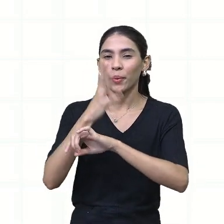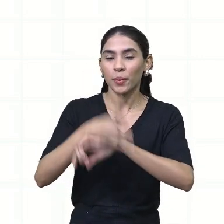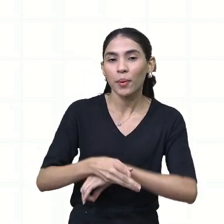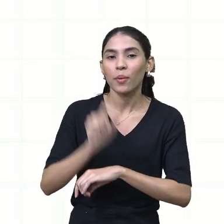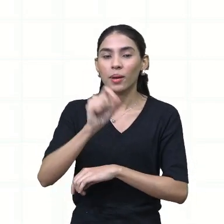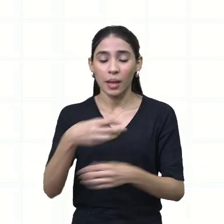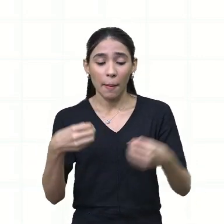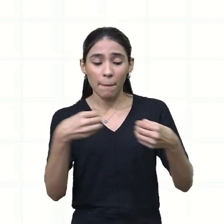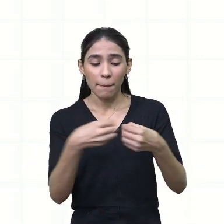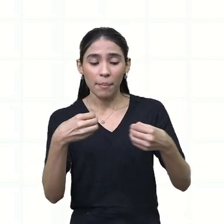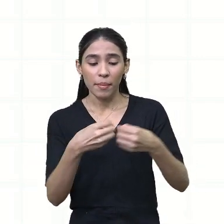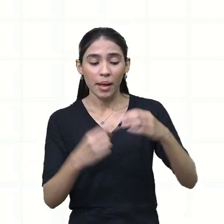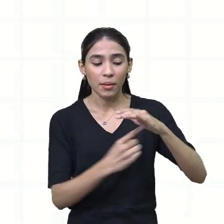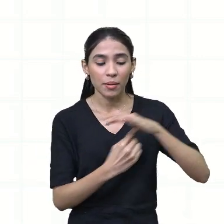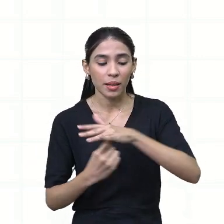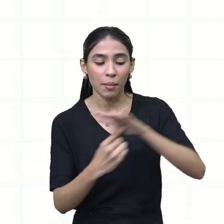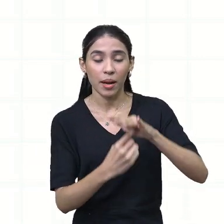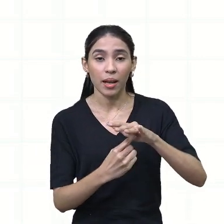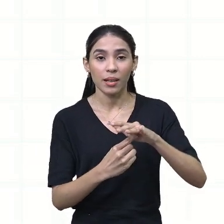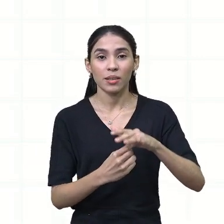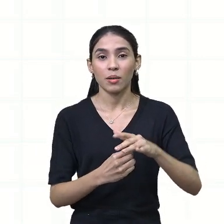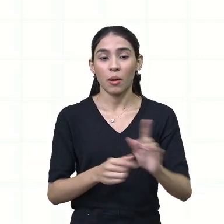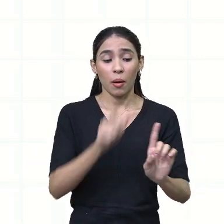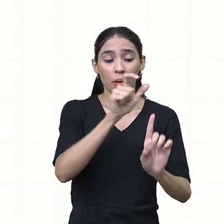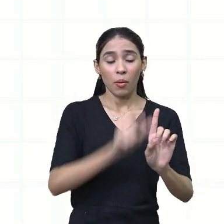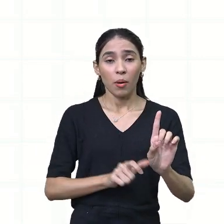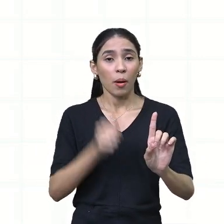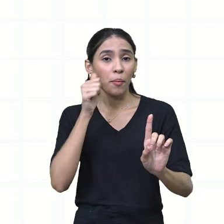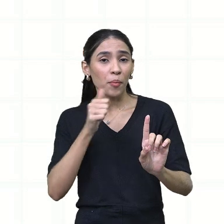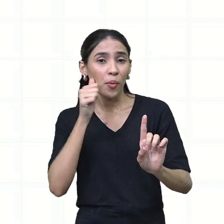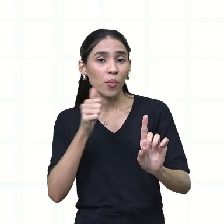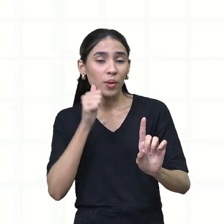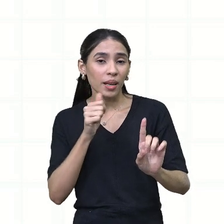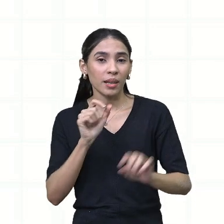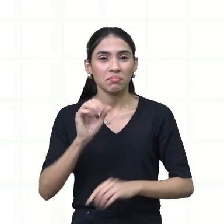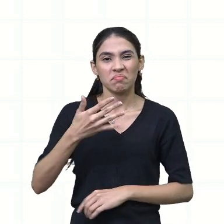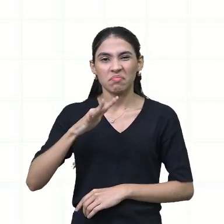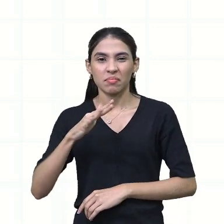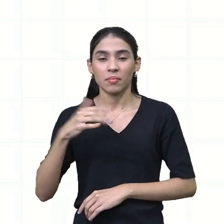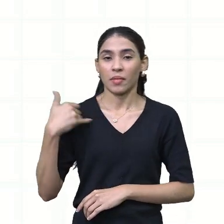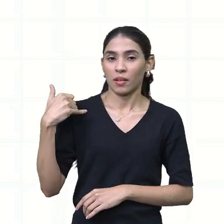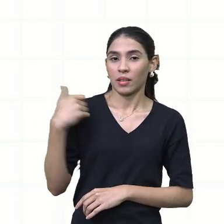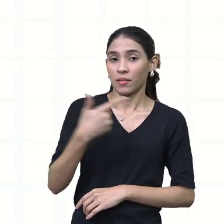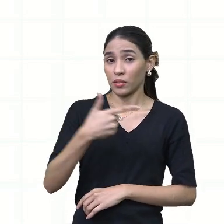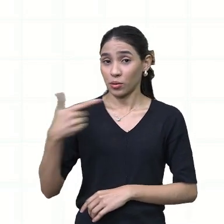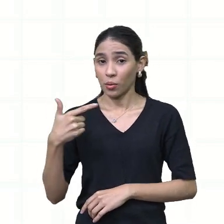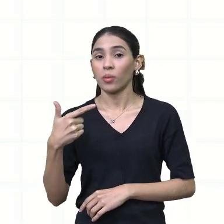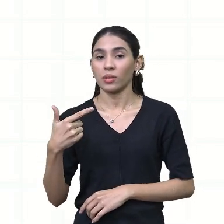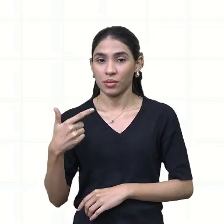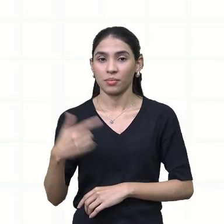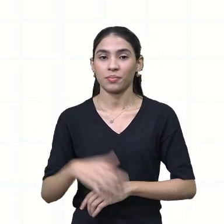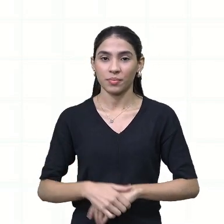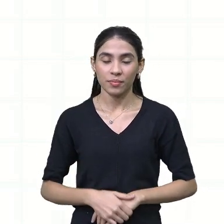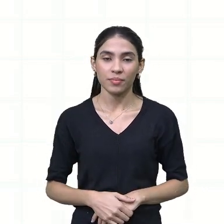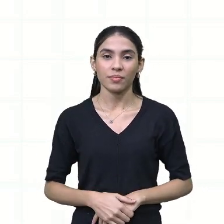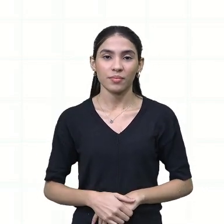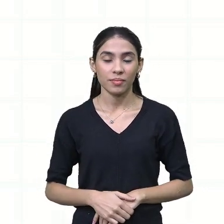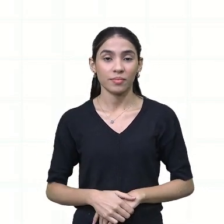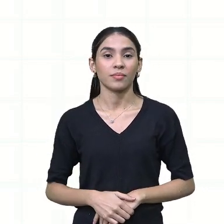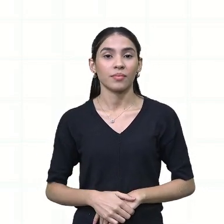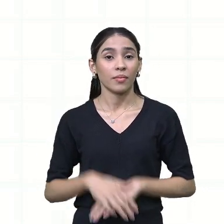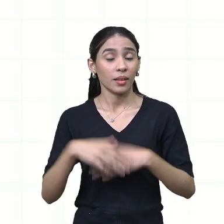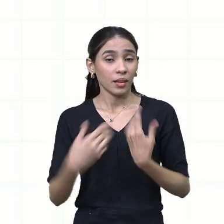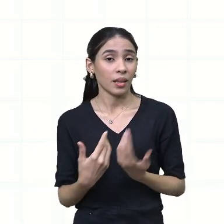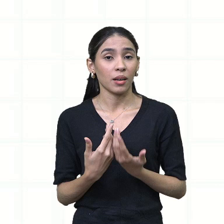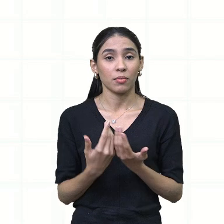perto da Praça da Sé, o corpo de uma mulher aparentando 22 anos de idade. Segundo